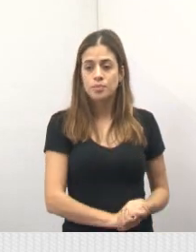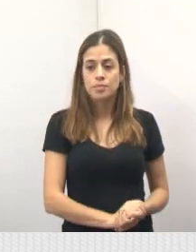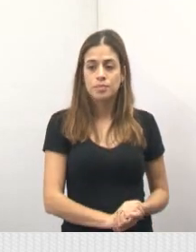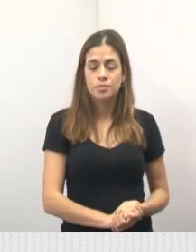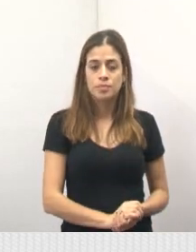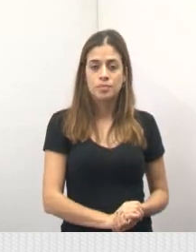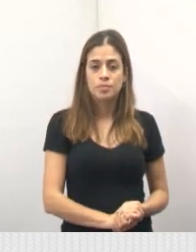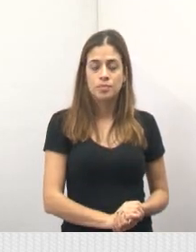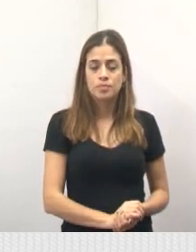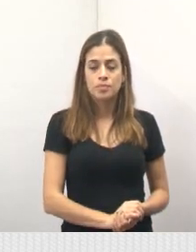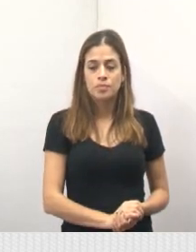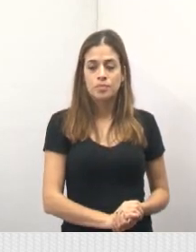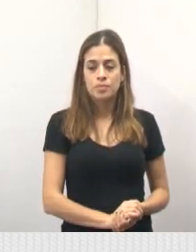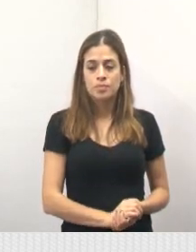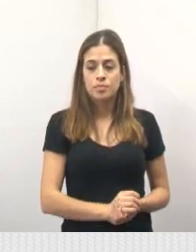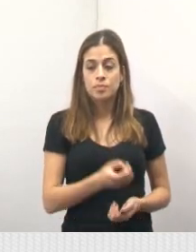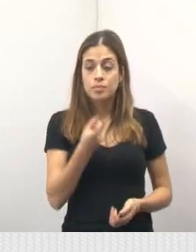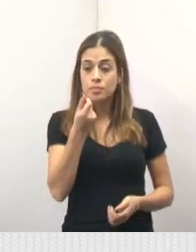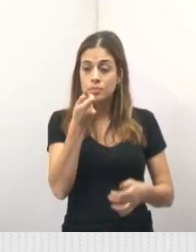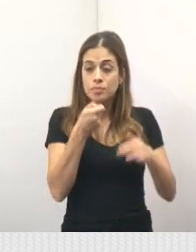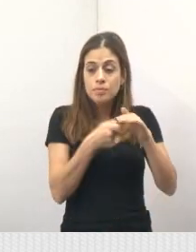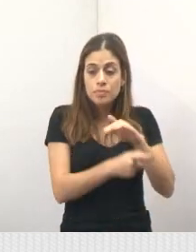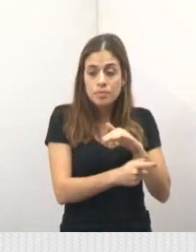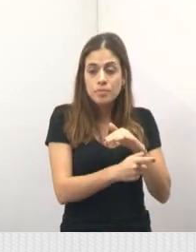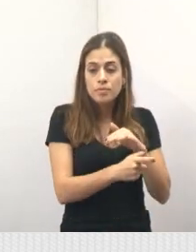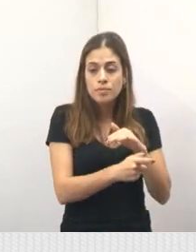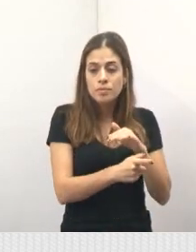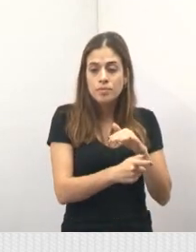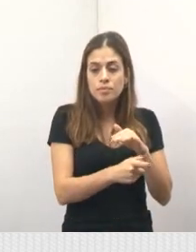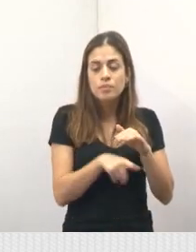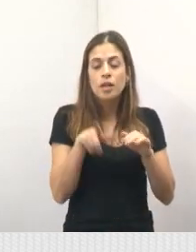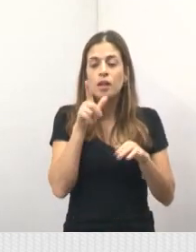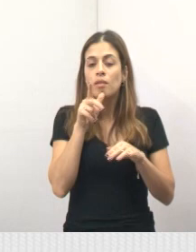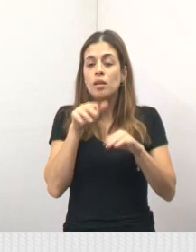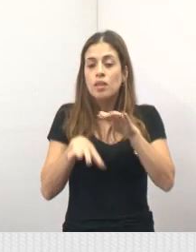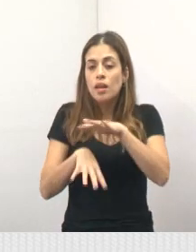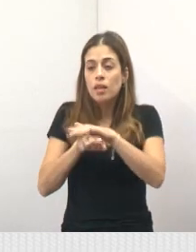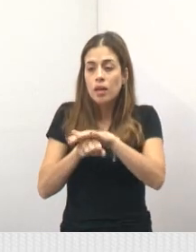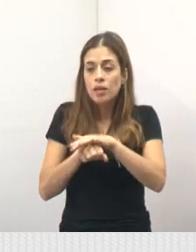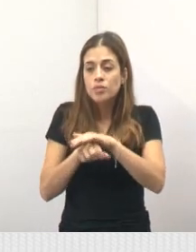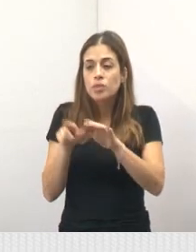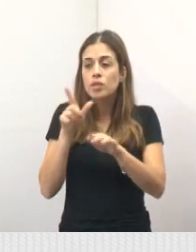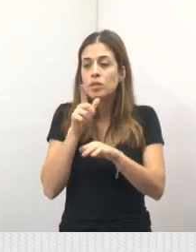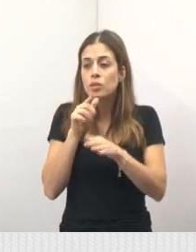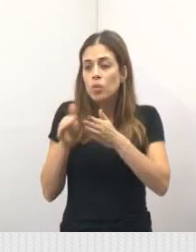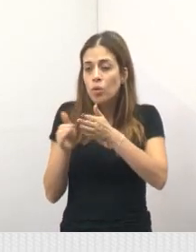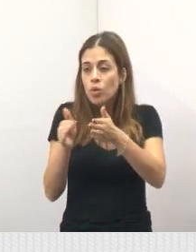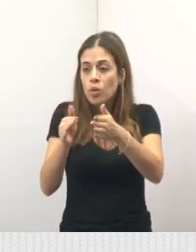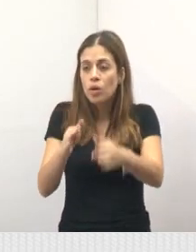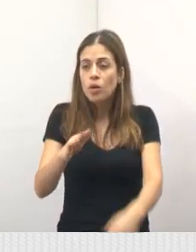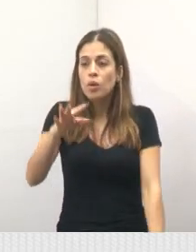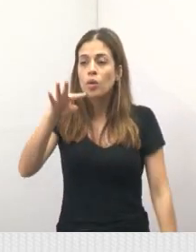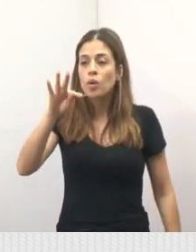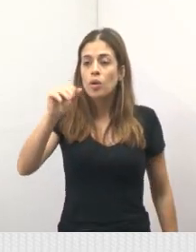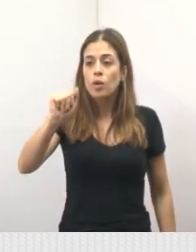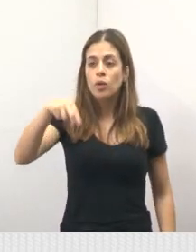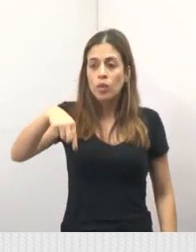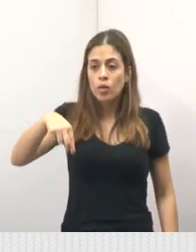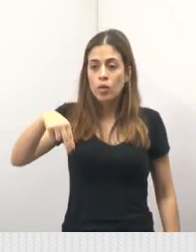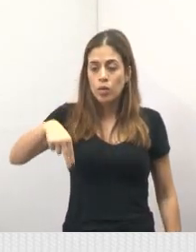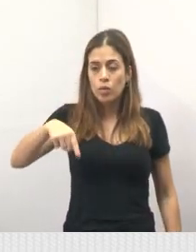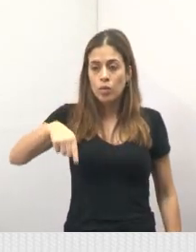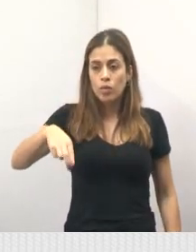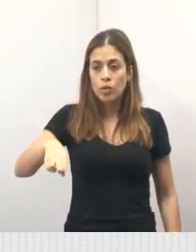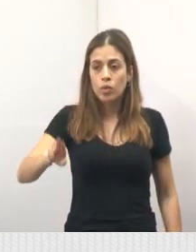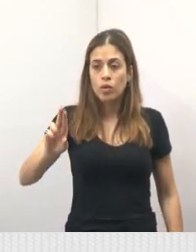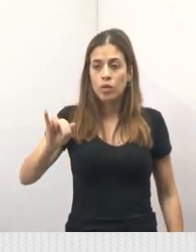referentes ao investimento de drenagem no córrego do Tanquinho. Na verdade, são obras